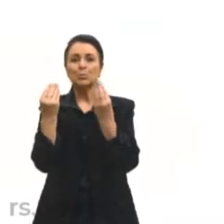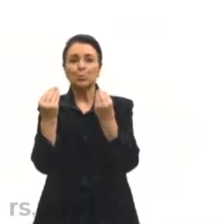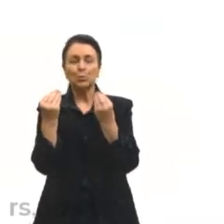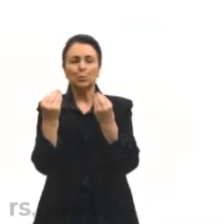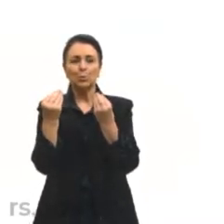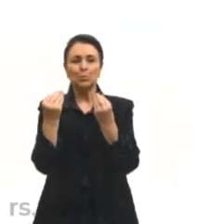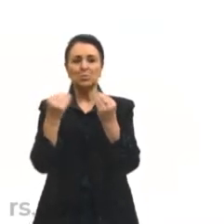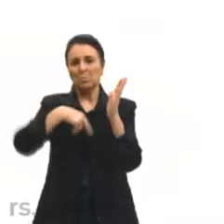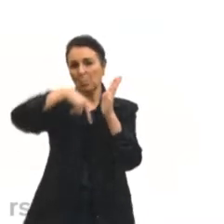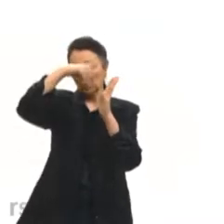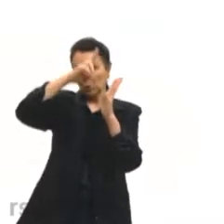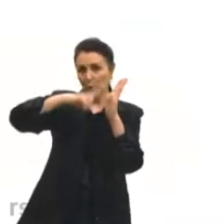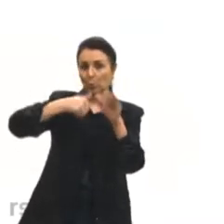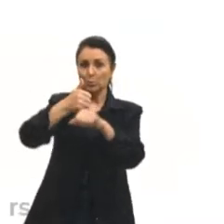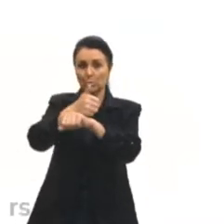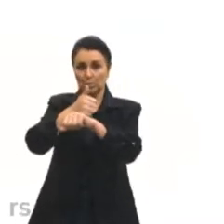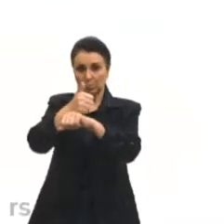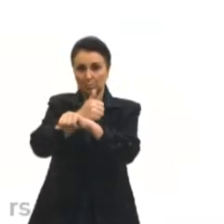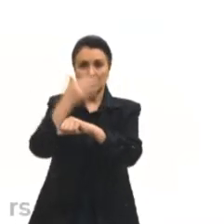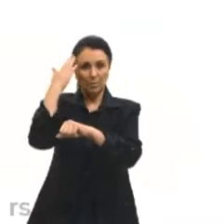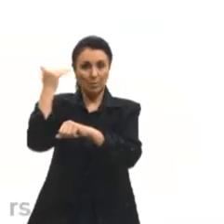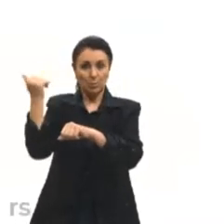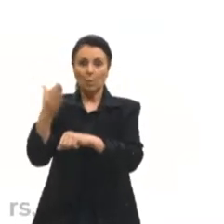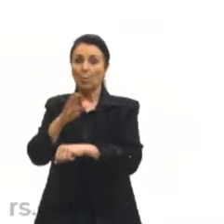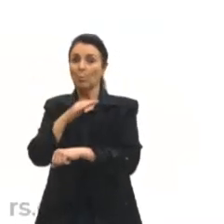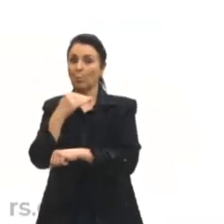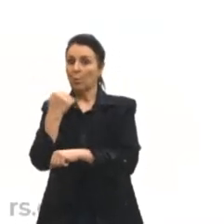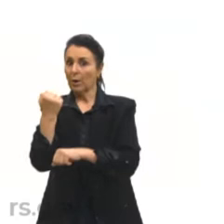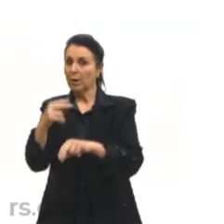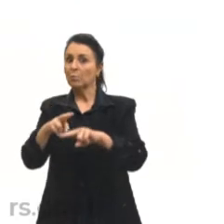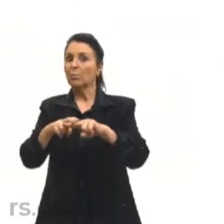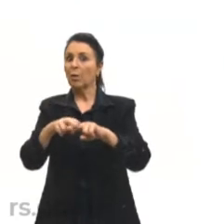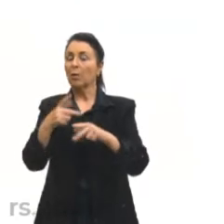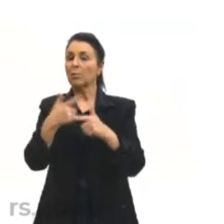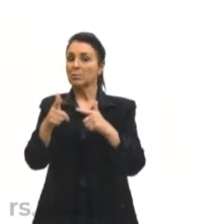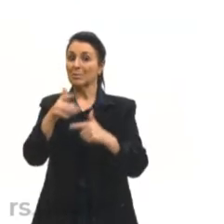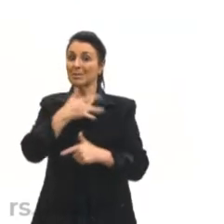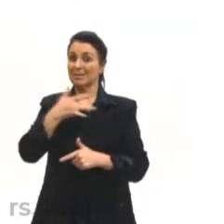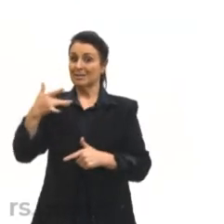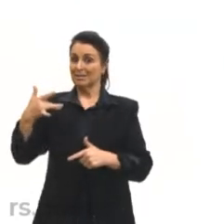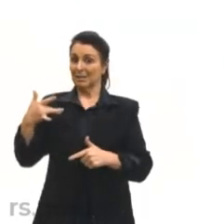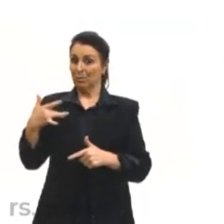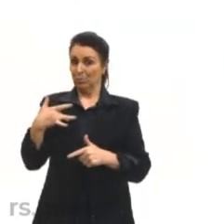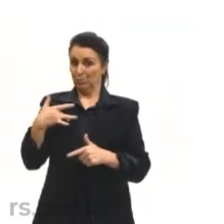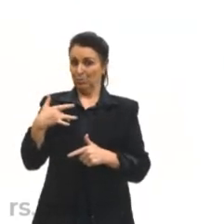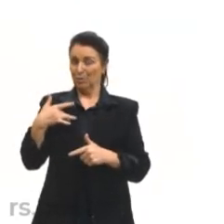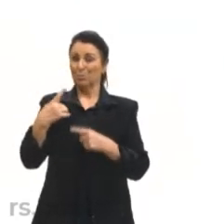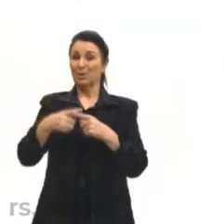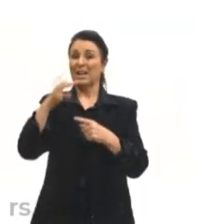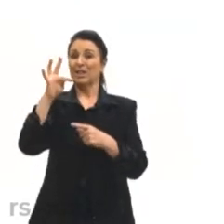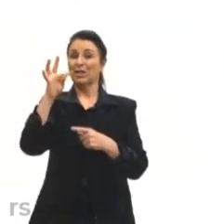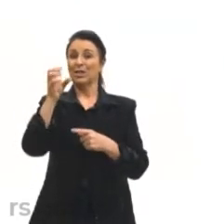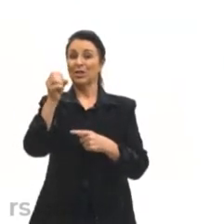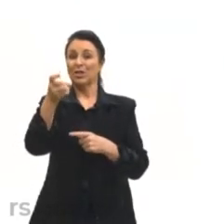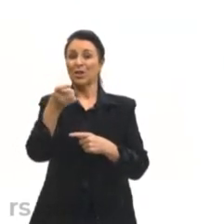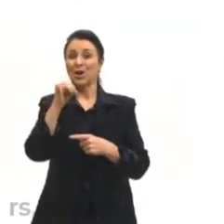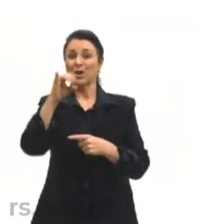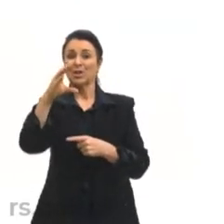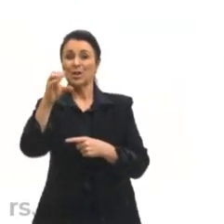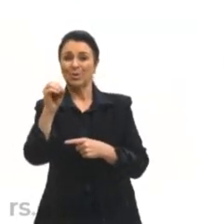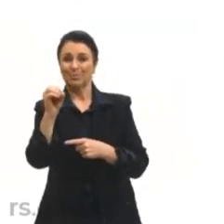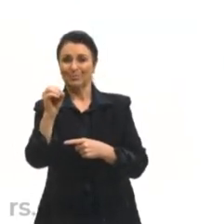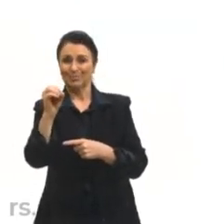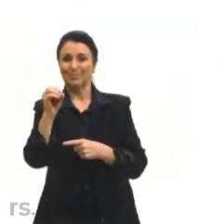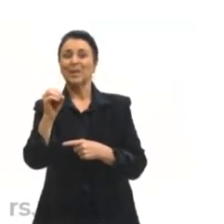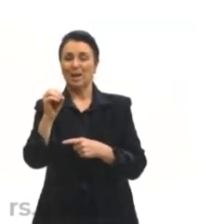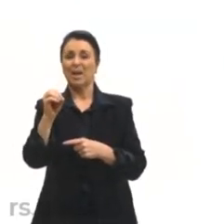faleceram em função de tintas tóxicas, de problemas de saúde, mas isso foi, né? Hoje a gente tem um acesso gigantesco de